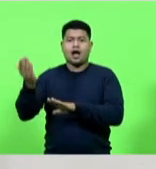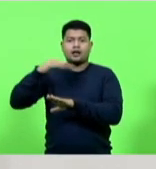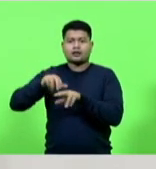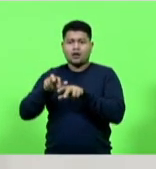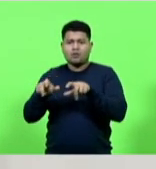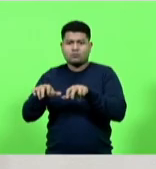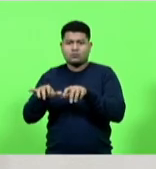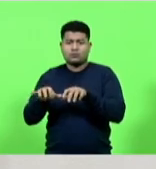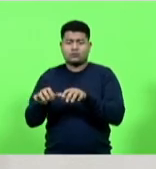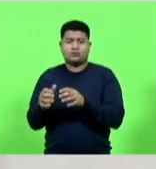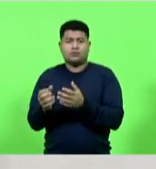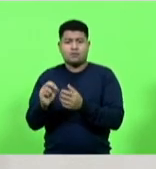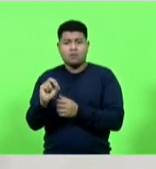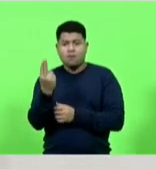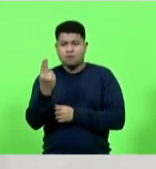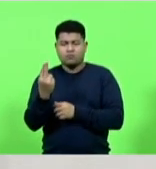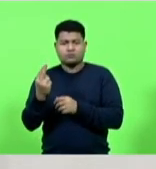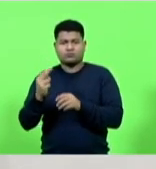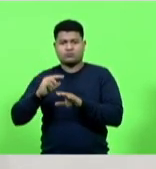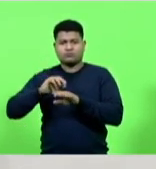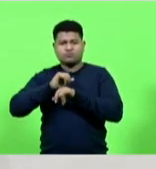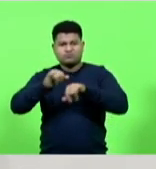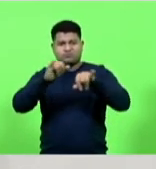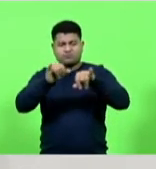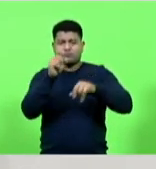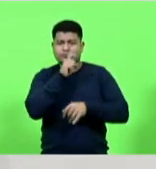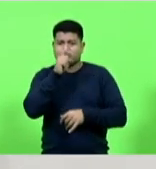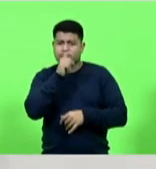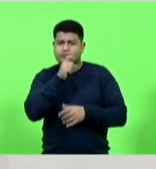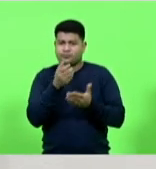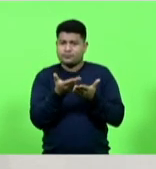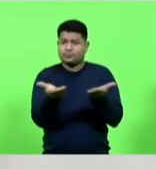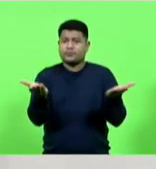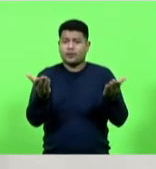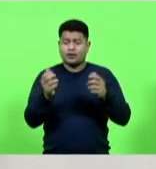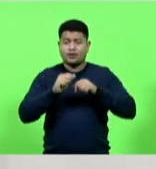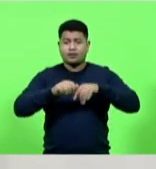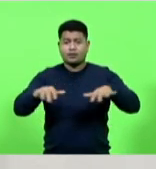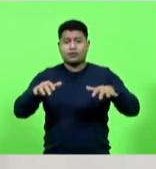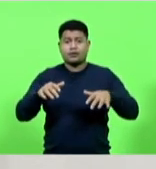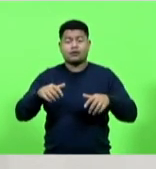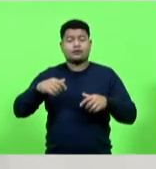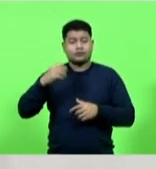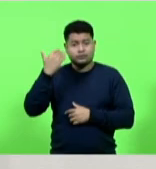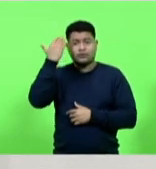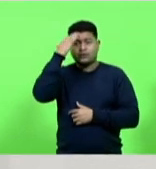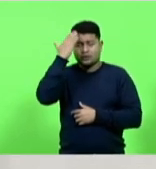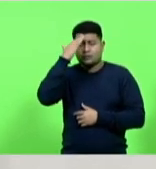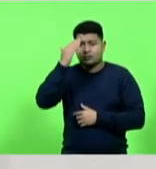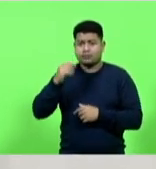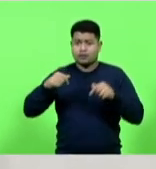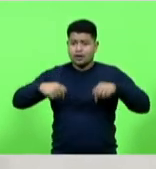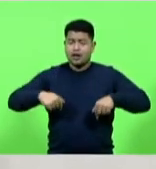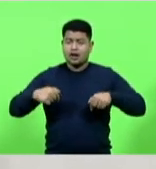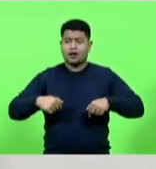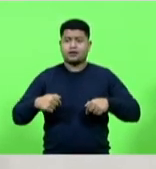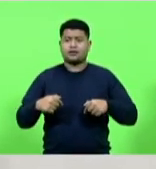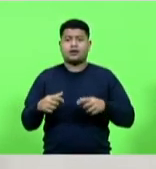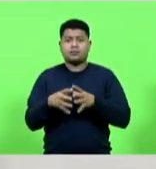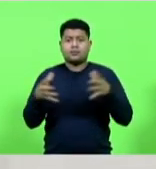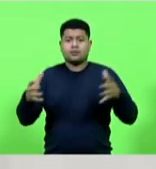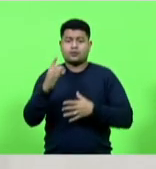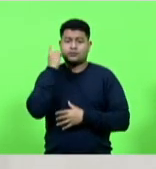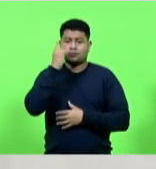como sabemos que esse tipo de atitude não reflete a maioria deste parlamento me permitam fazer um